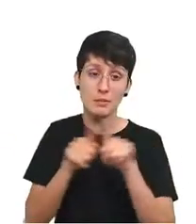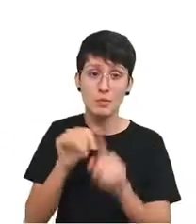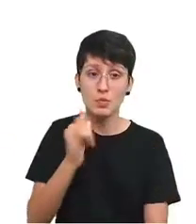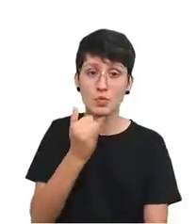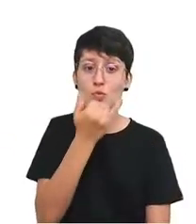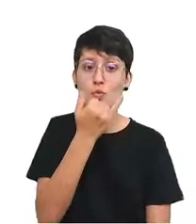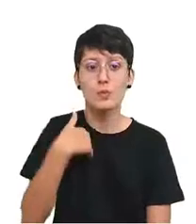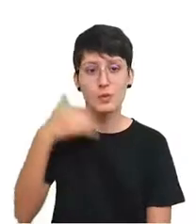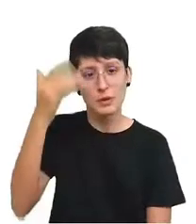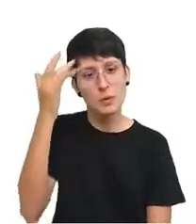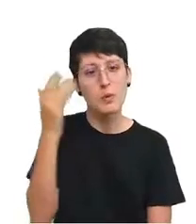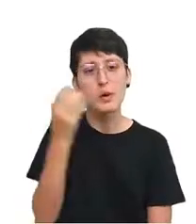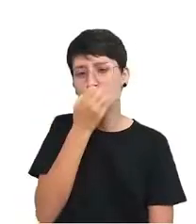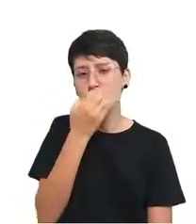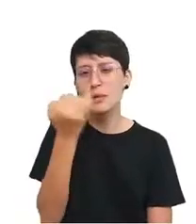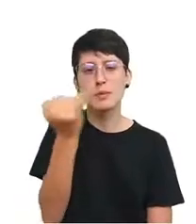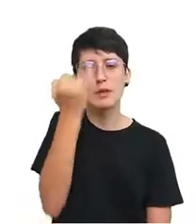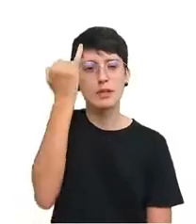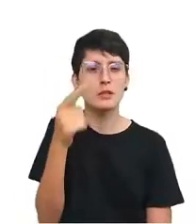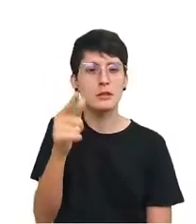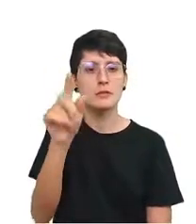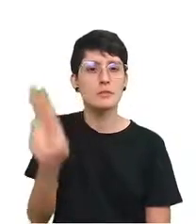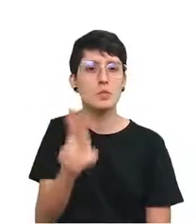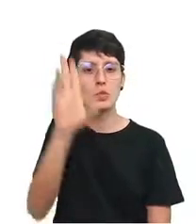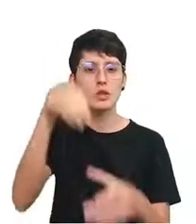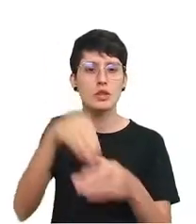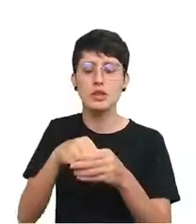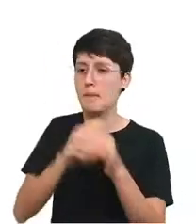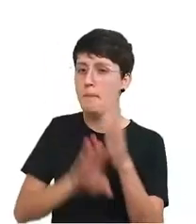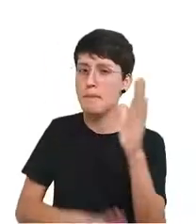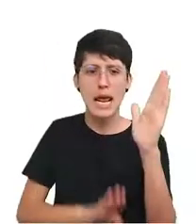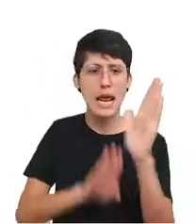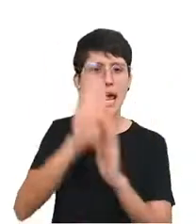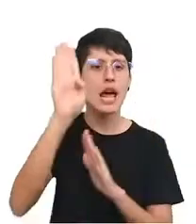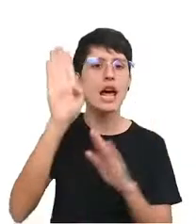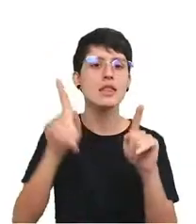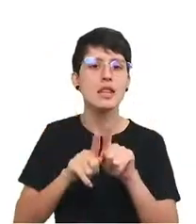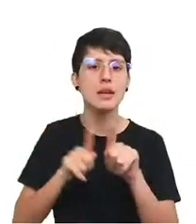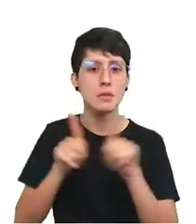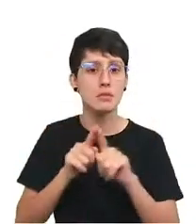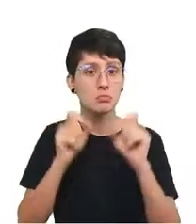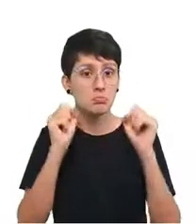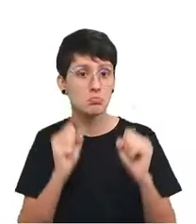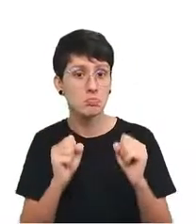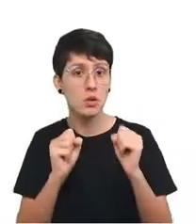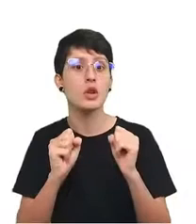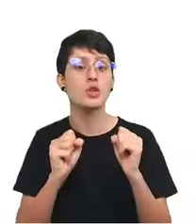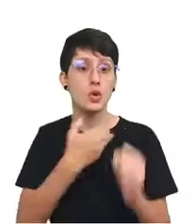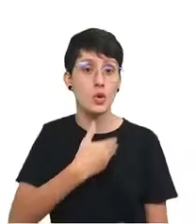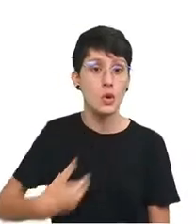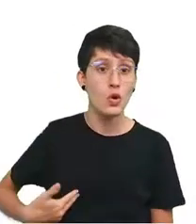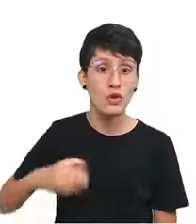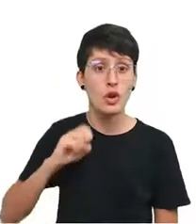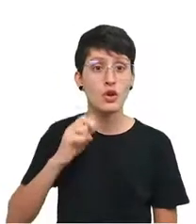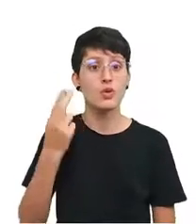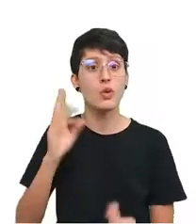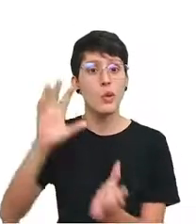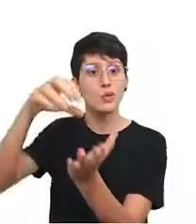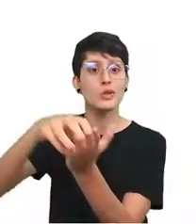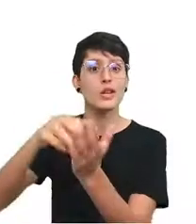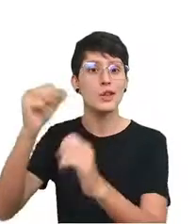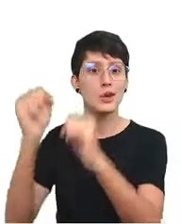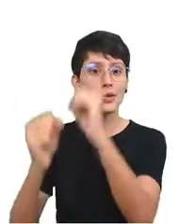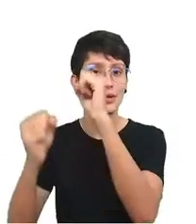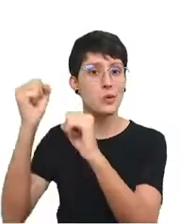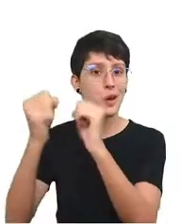eu acho que é importante, essas ferramentas são usadas em grandes casas, tanto, escala, tanto pelos governos e pelos setores industriais. Estão